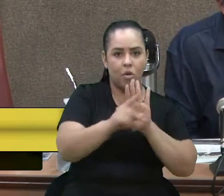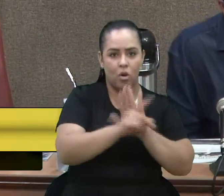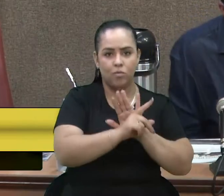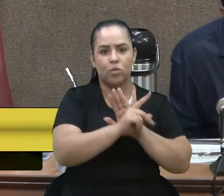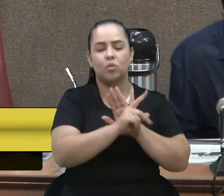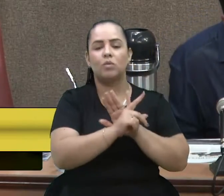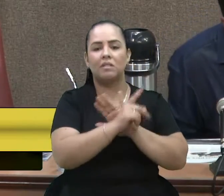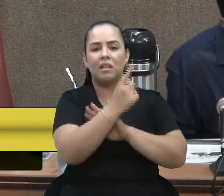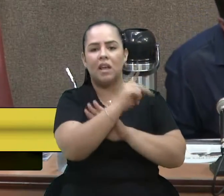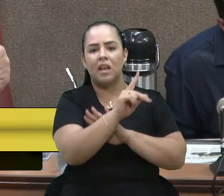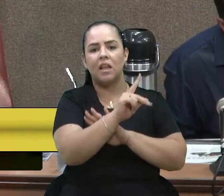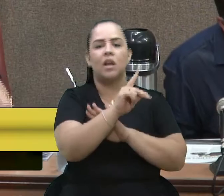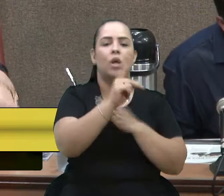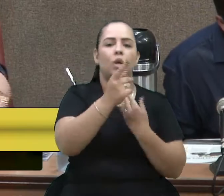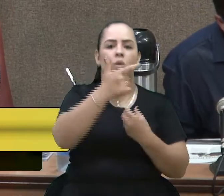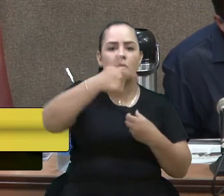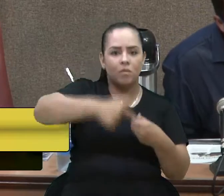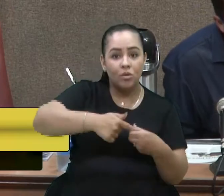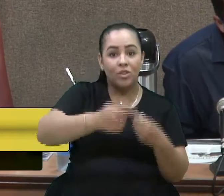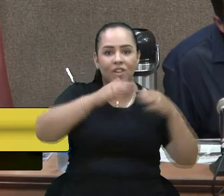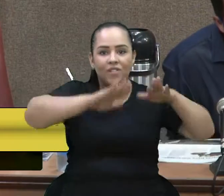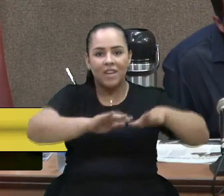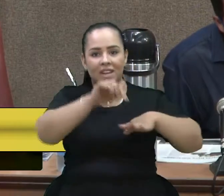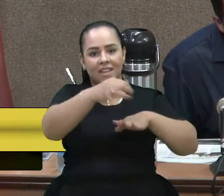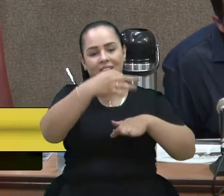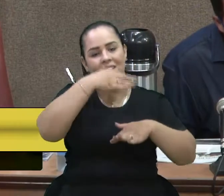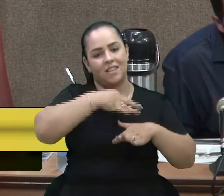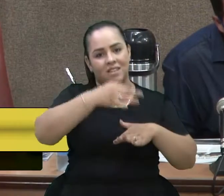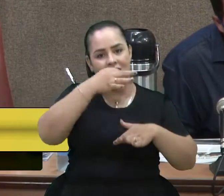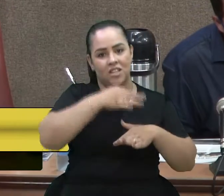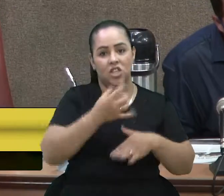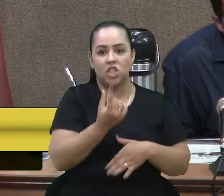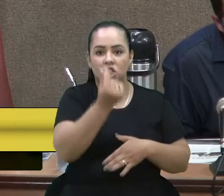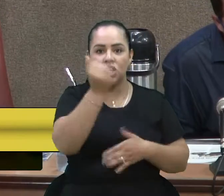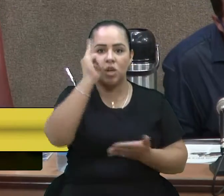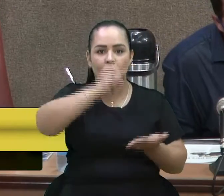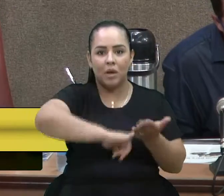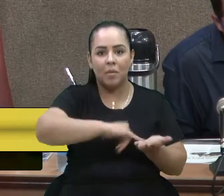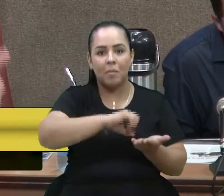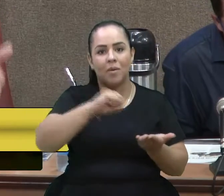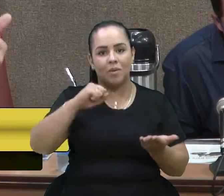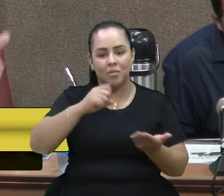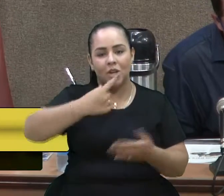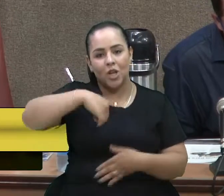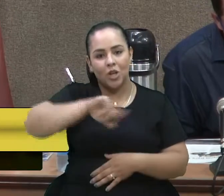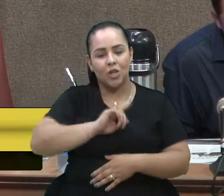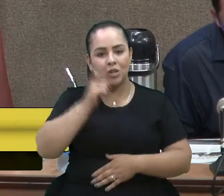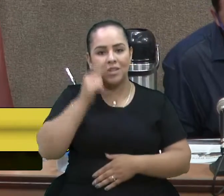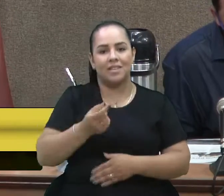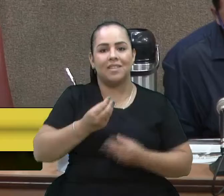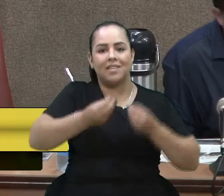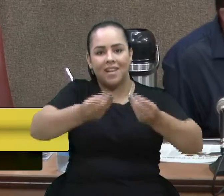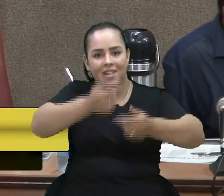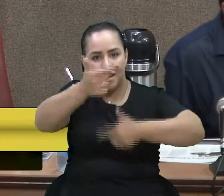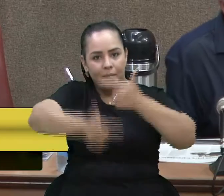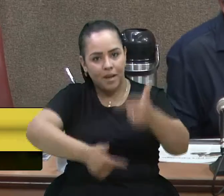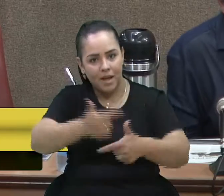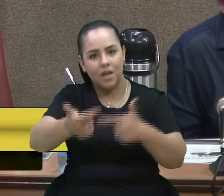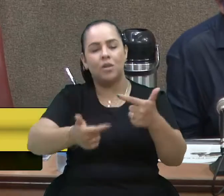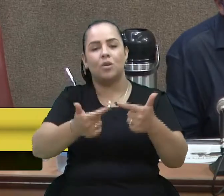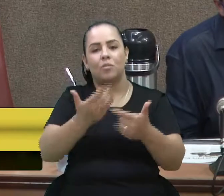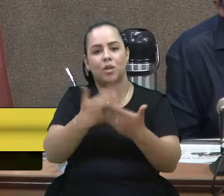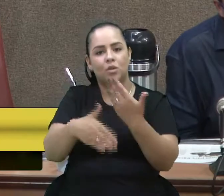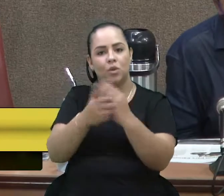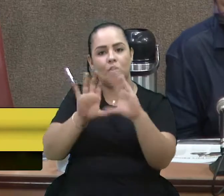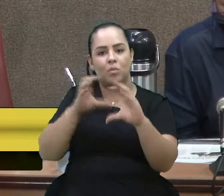deixando aqui, na cidade de Caxias do Sul, dinheiro para nós poder dar renda, trabalho e emprego para a nossa comunidade.